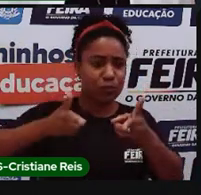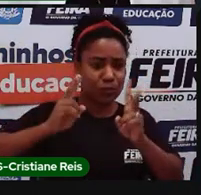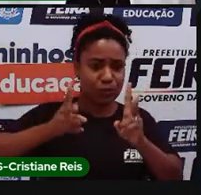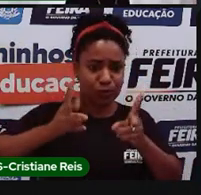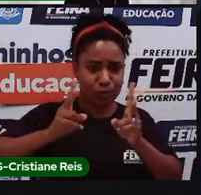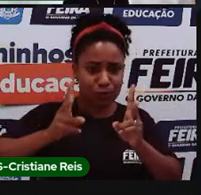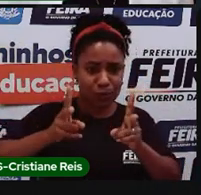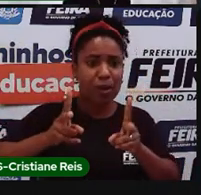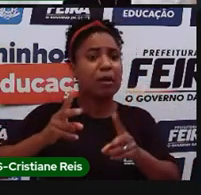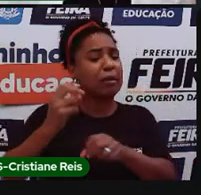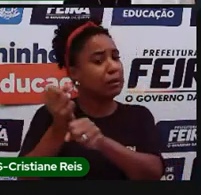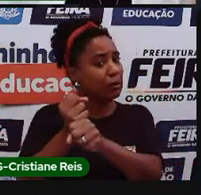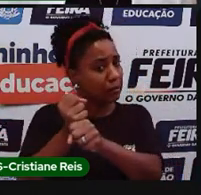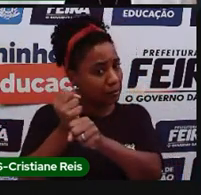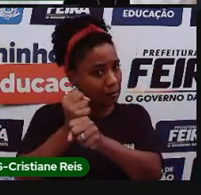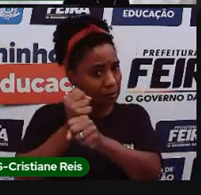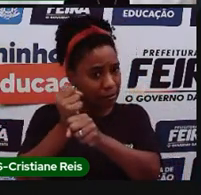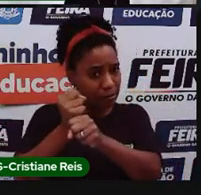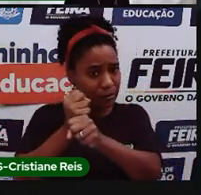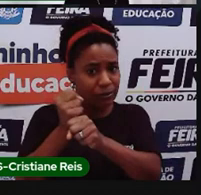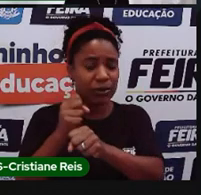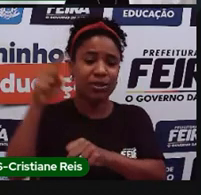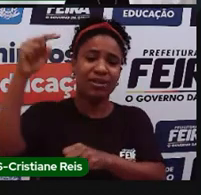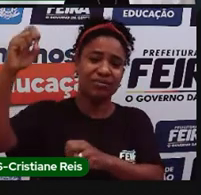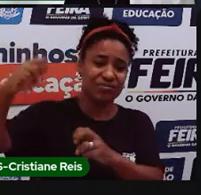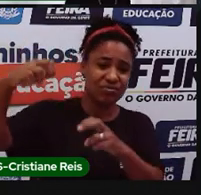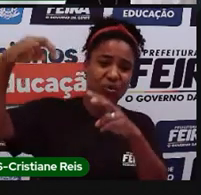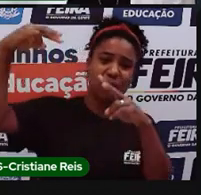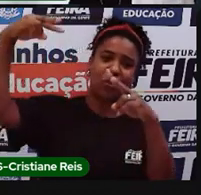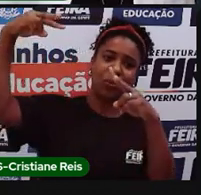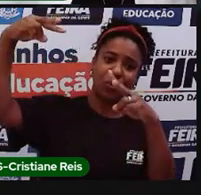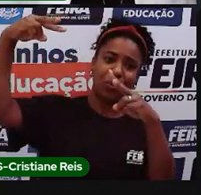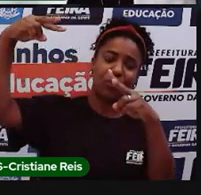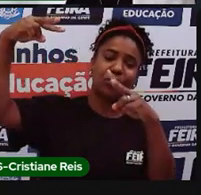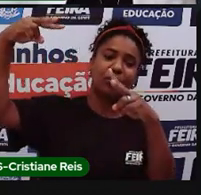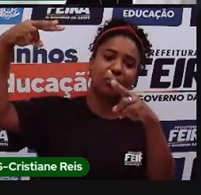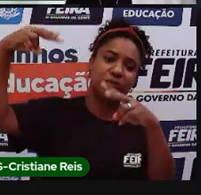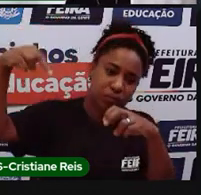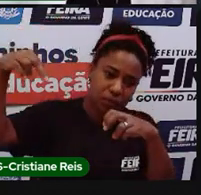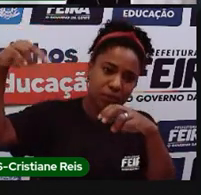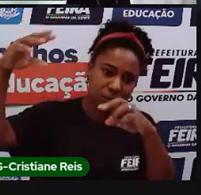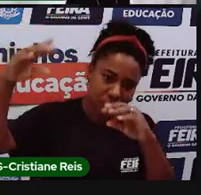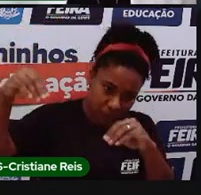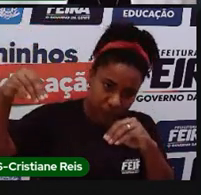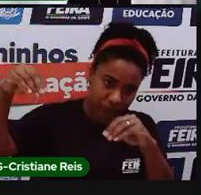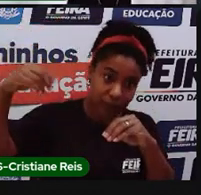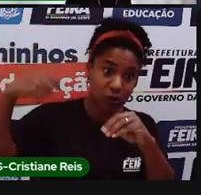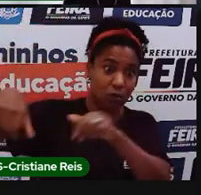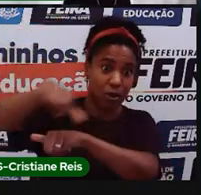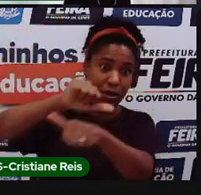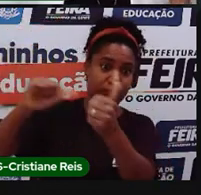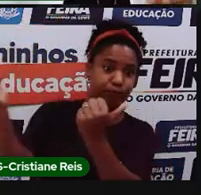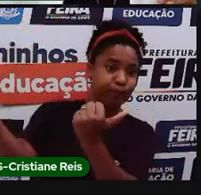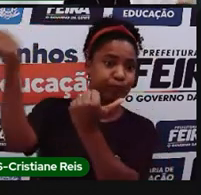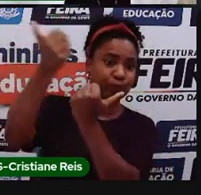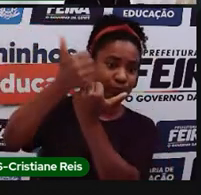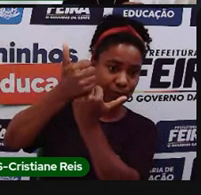quando chega esse momento, eles são desativados, e bota-se um outro satélite lá. Então,